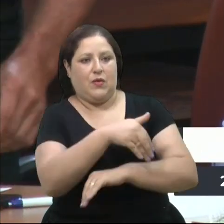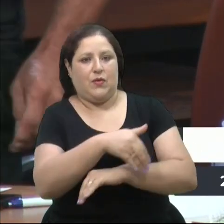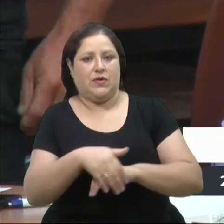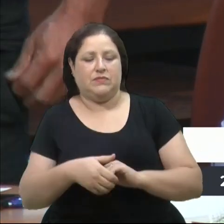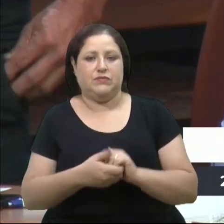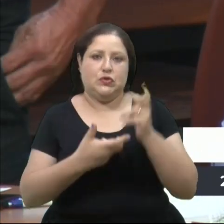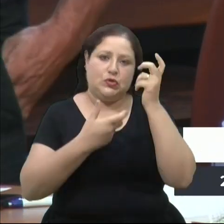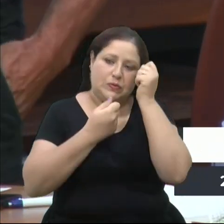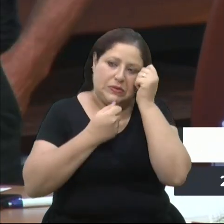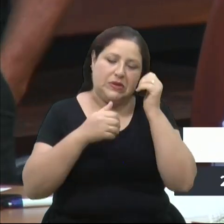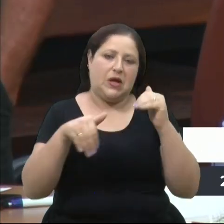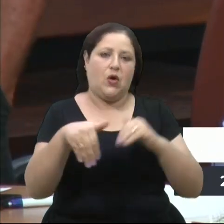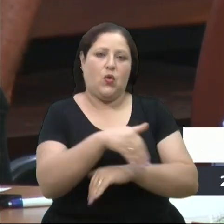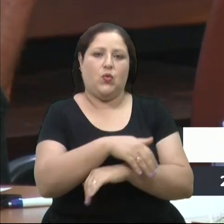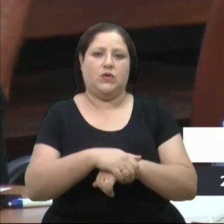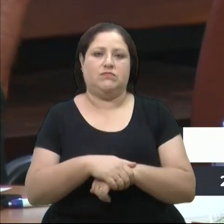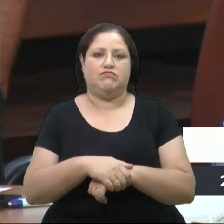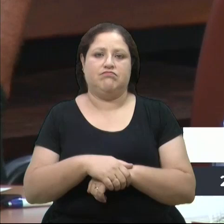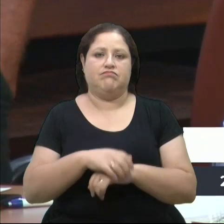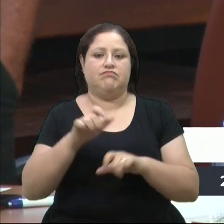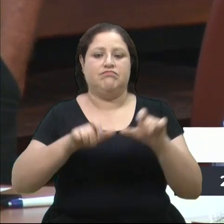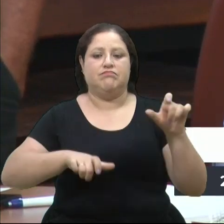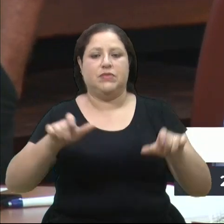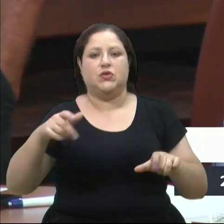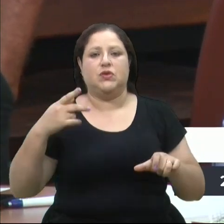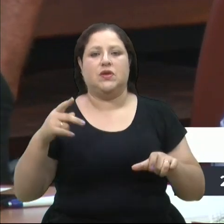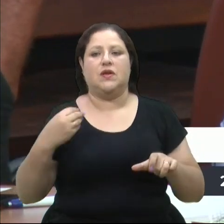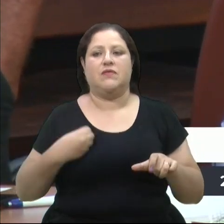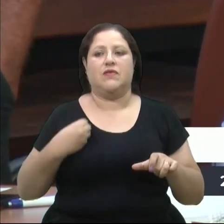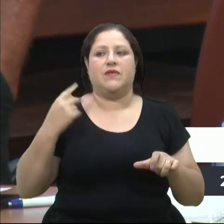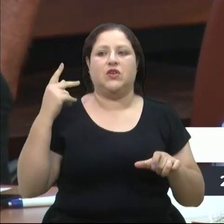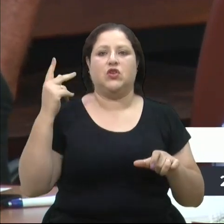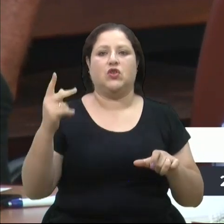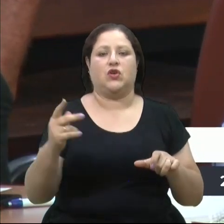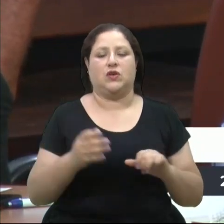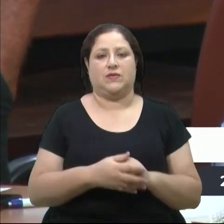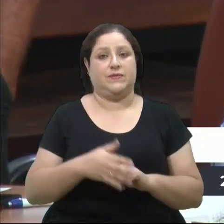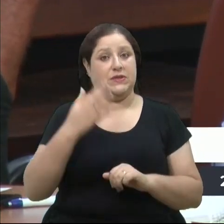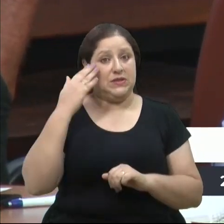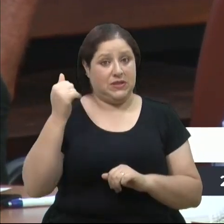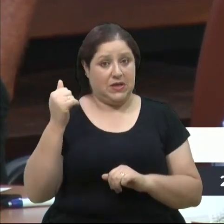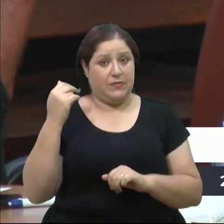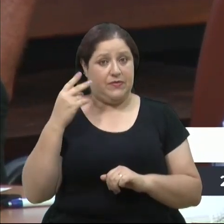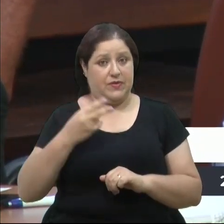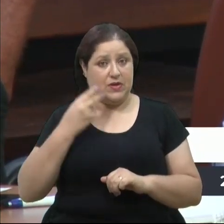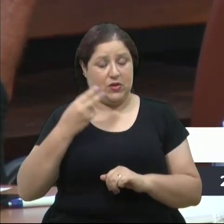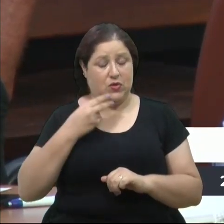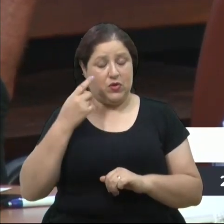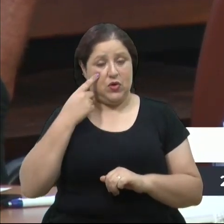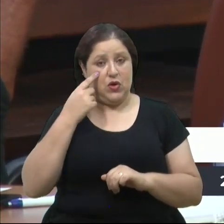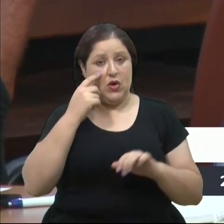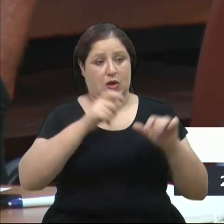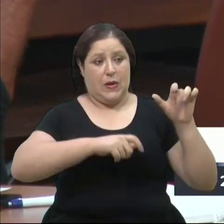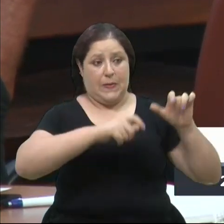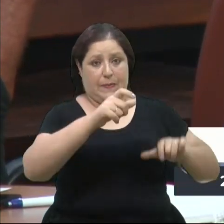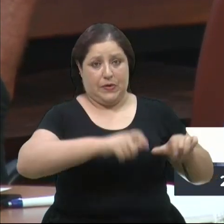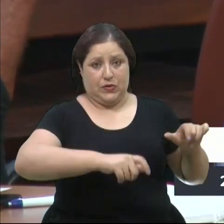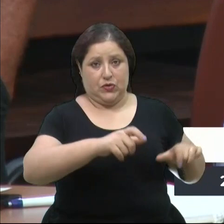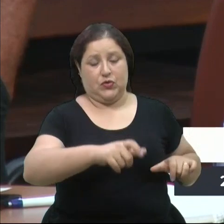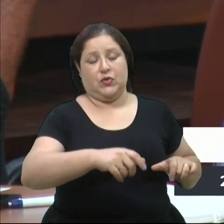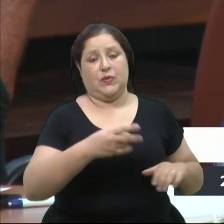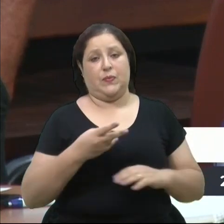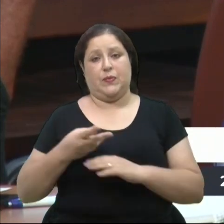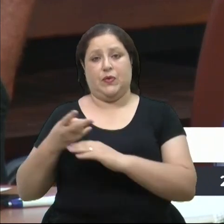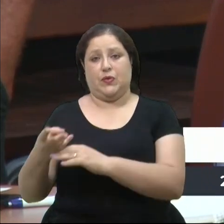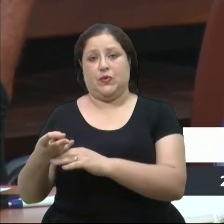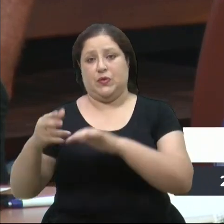Qual a história, o histórico dessas pessoas? Sabe, vereador, as pessoas que procuram o serviço